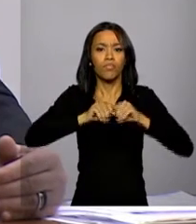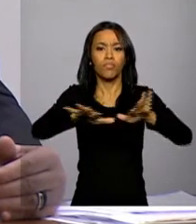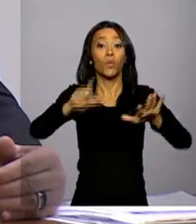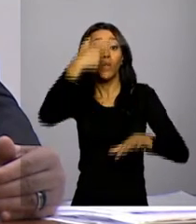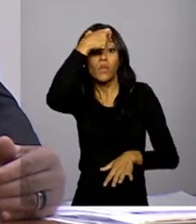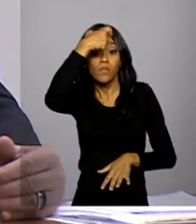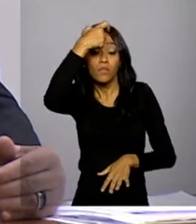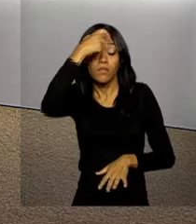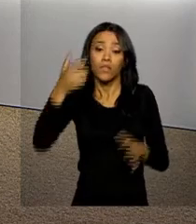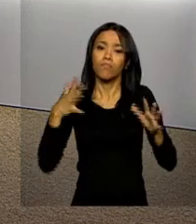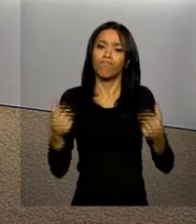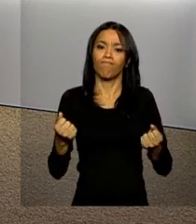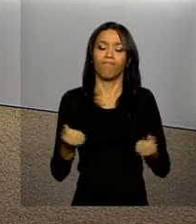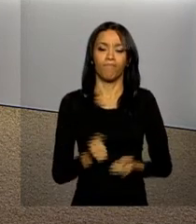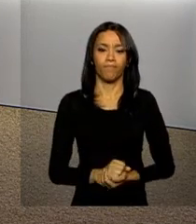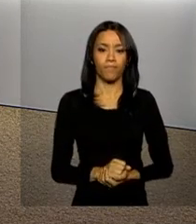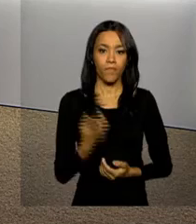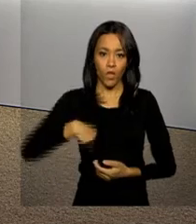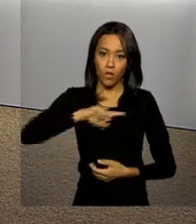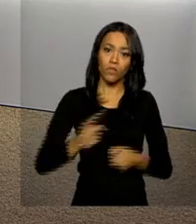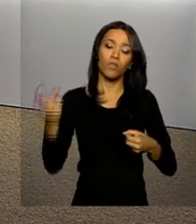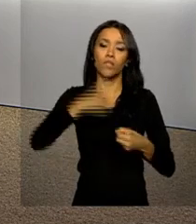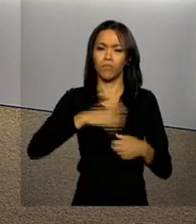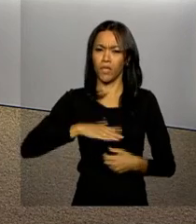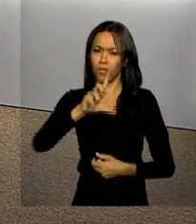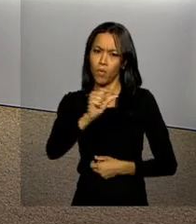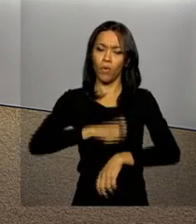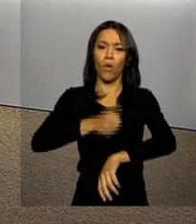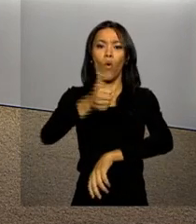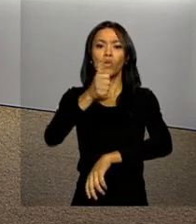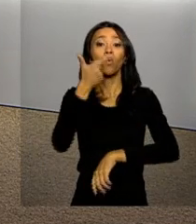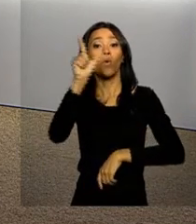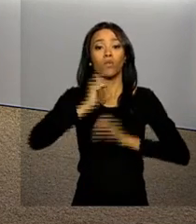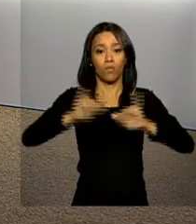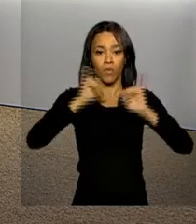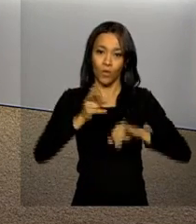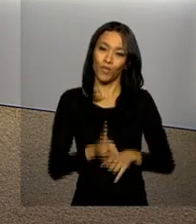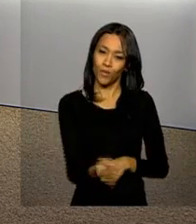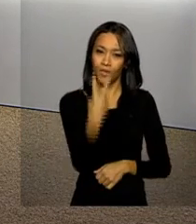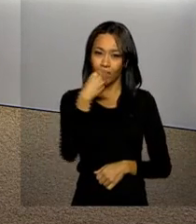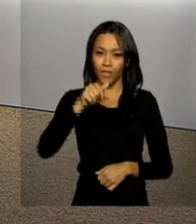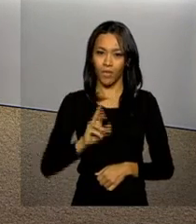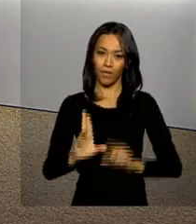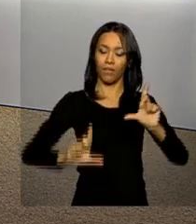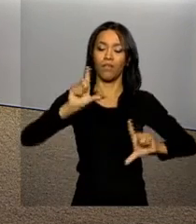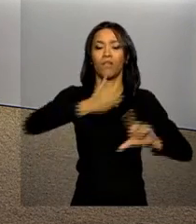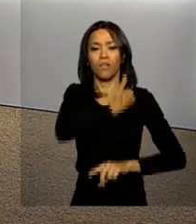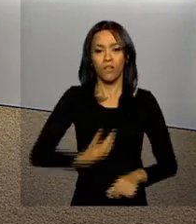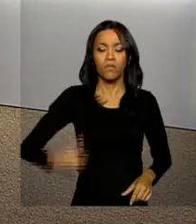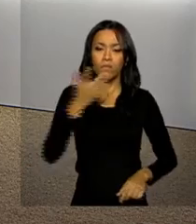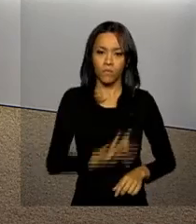para fazer essa mobilização. E nós voltamos daqui a pouco, às 11 horas, com outras informações. Continue com a gente aqui na